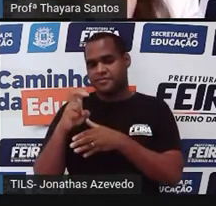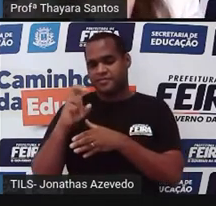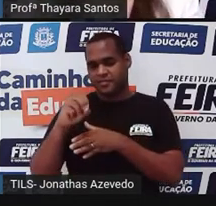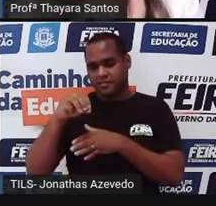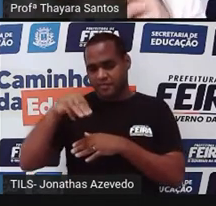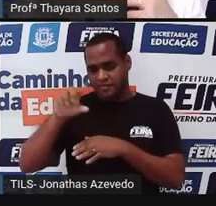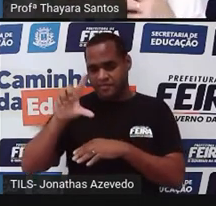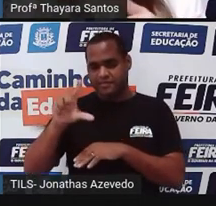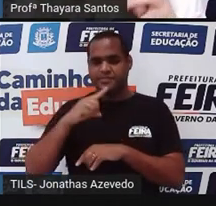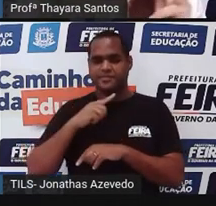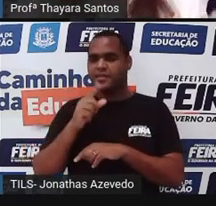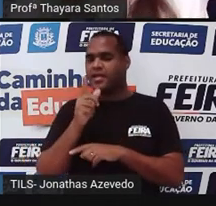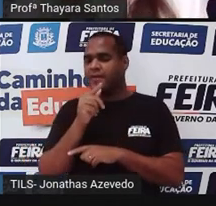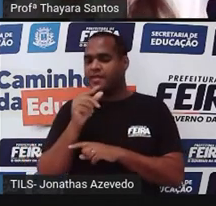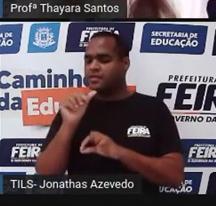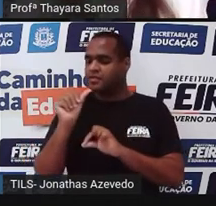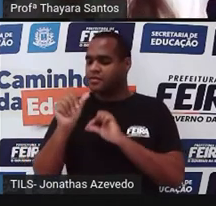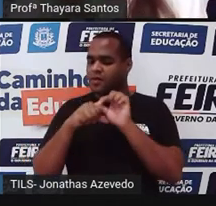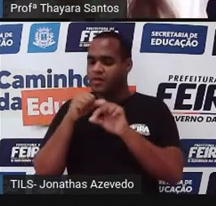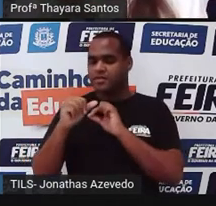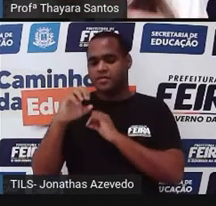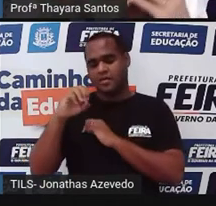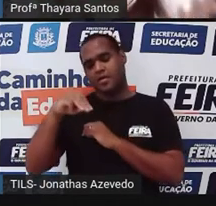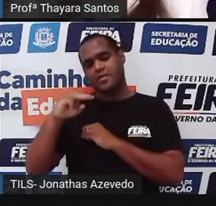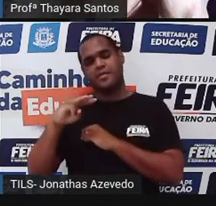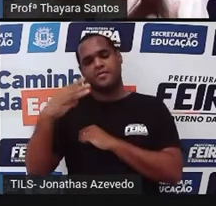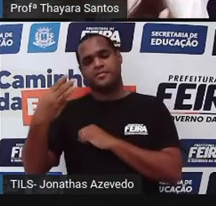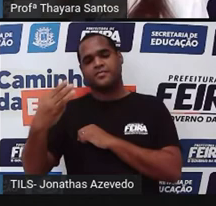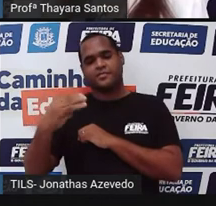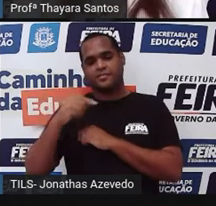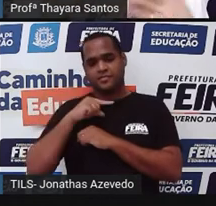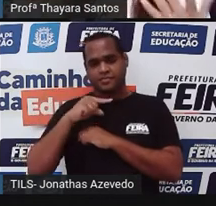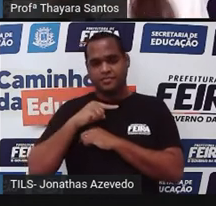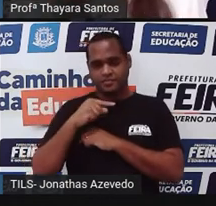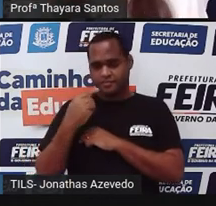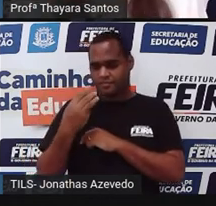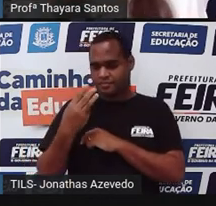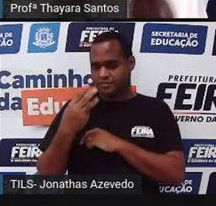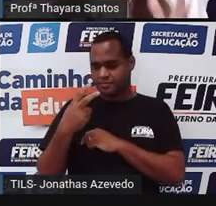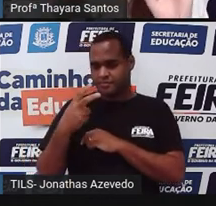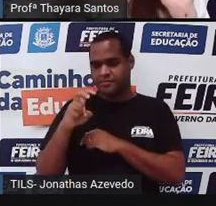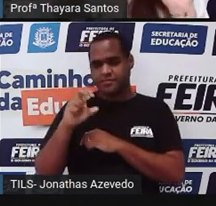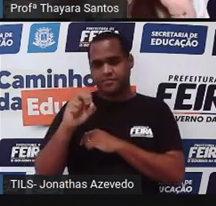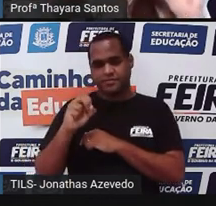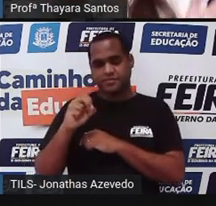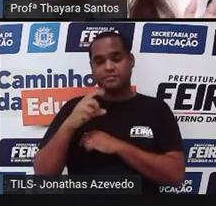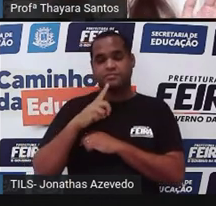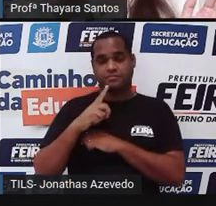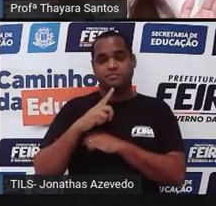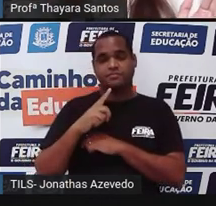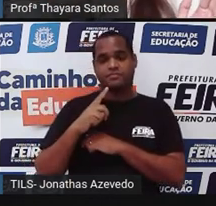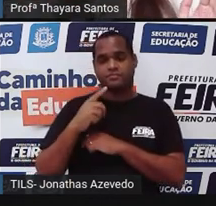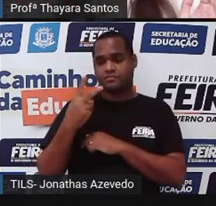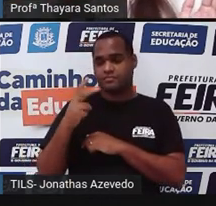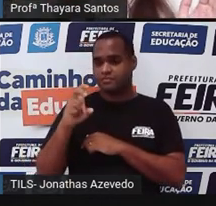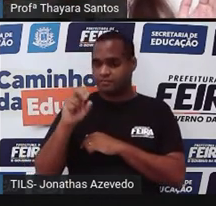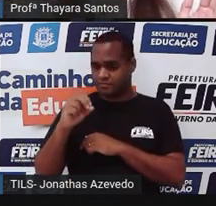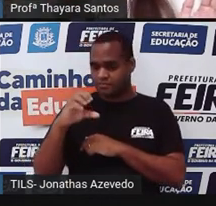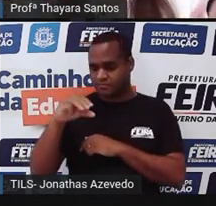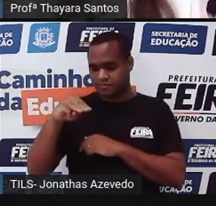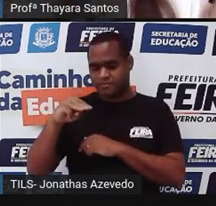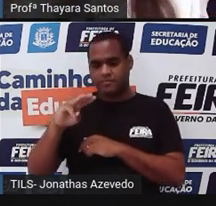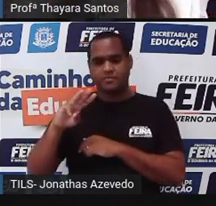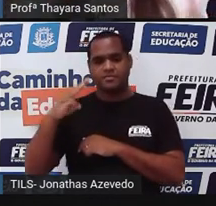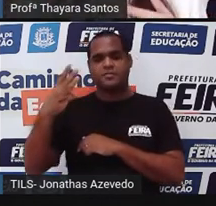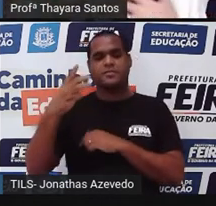água ali. Se eu for transformar isso em centímetros cúbicos, vai ser 250 centímetros cúbicos. Porque 1 centímetro cúbico é a mesma